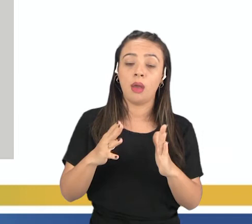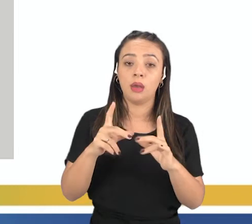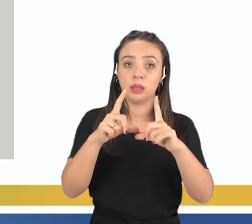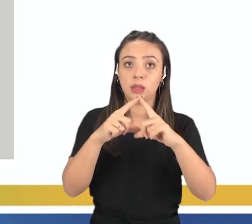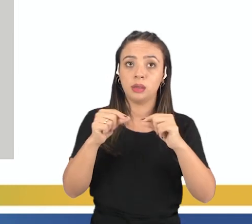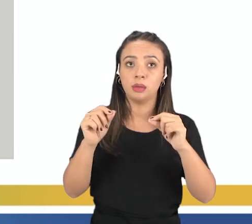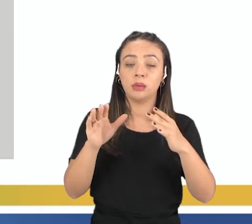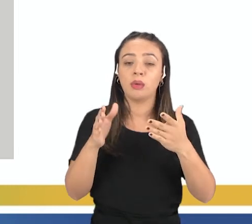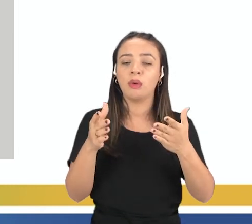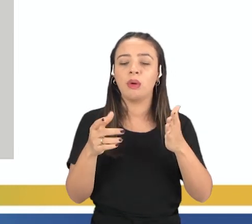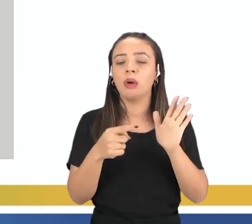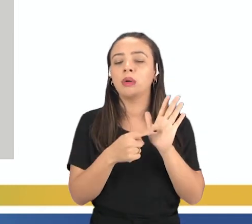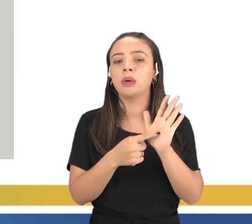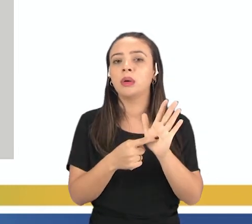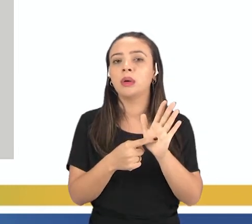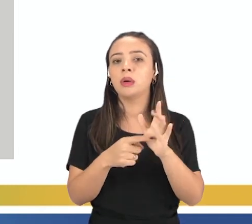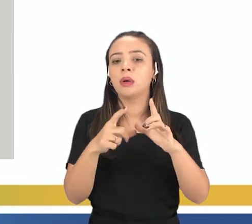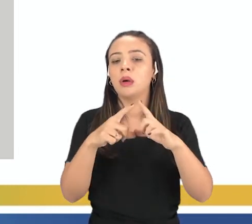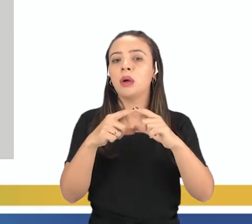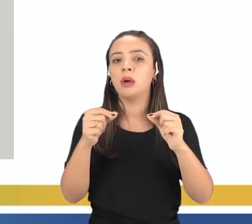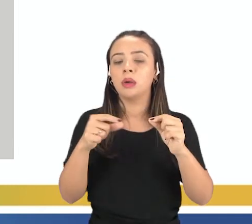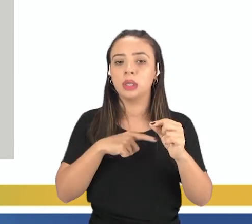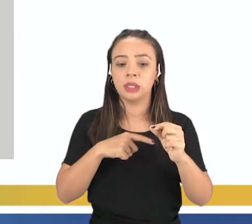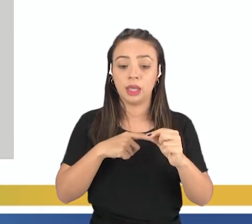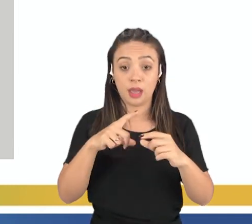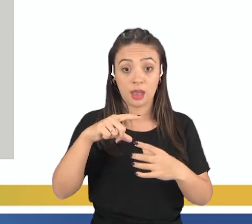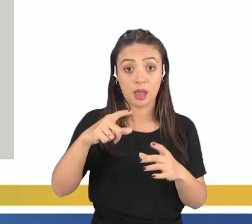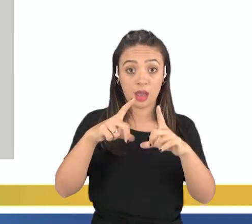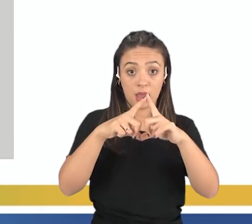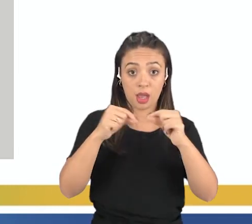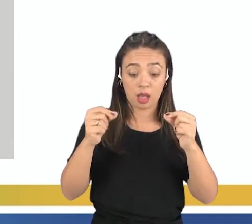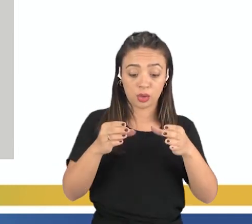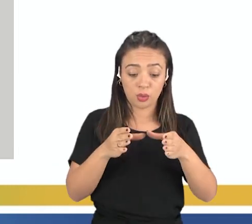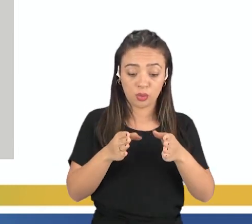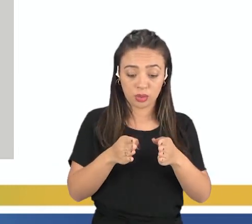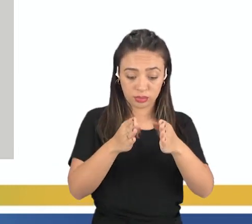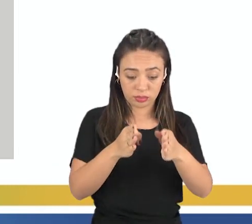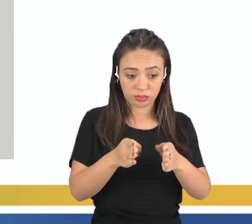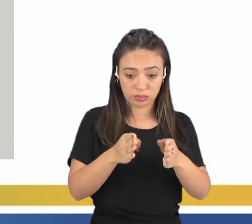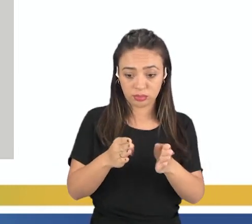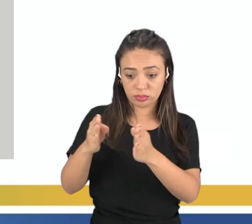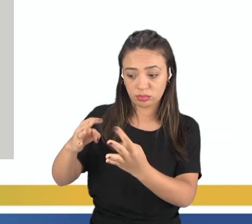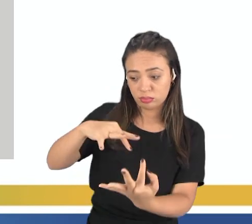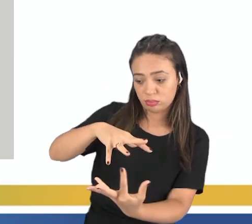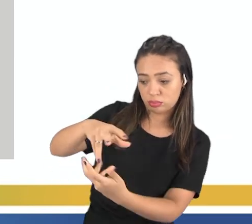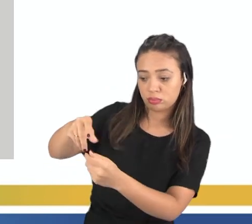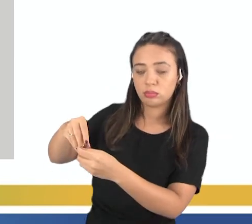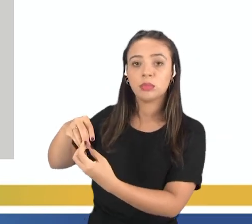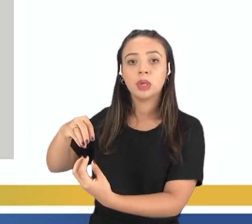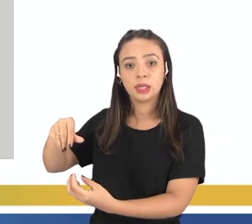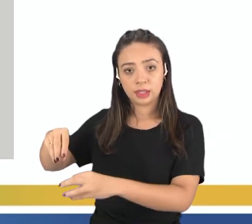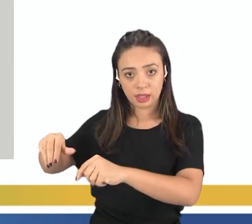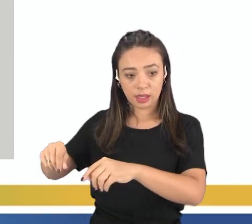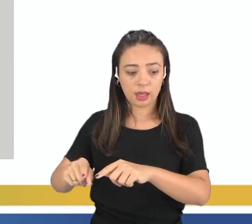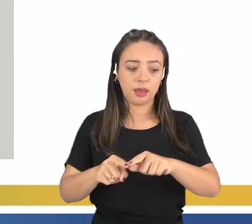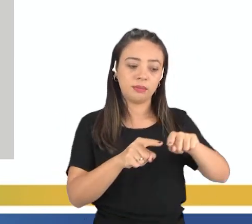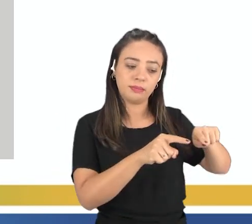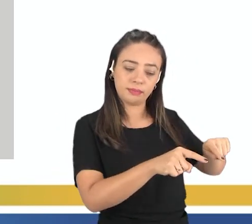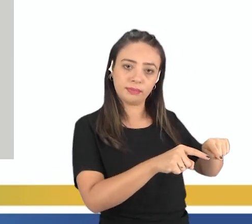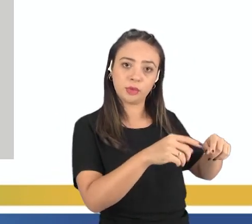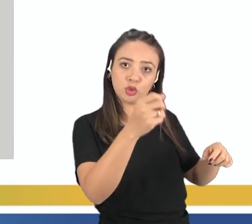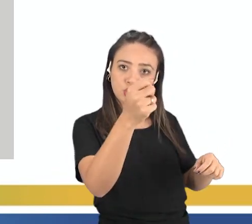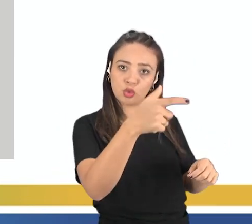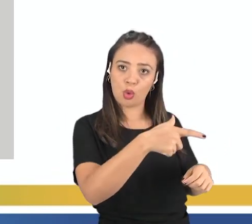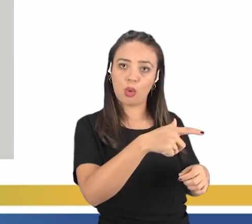ele pergunta, qual é a fase da Lua em que ela está entre o Sol e a Terra? E qual é a fase da Lua em que a Terra está entre o Sol e a Lua? Tendo aquele